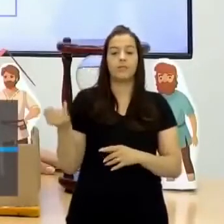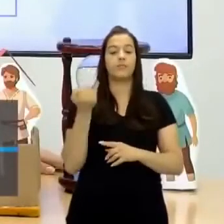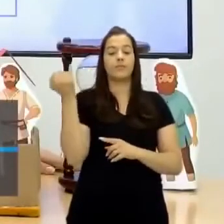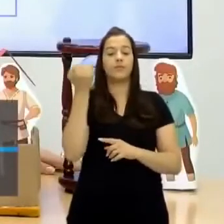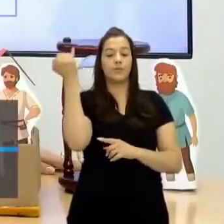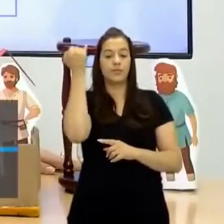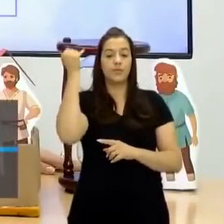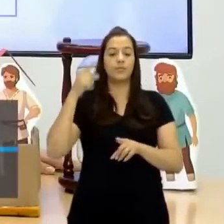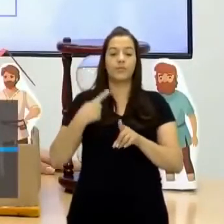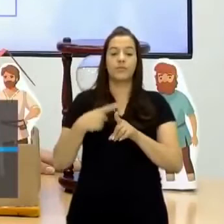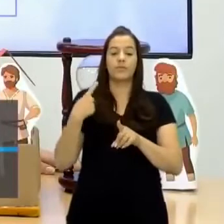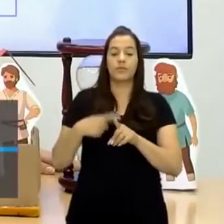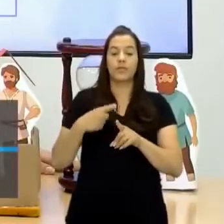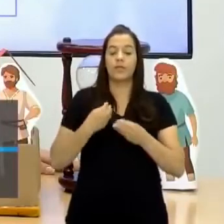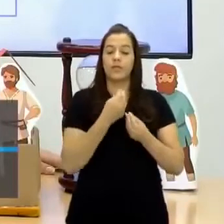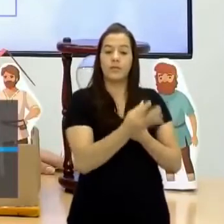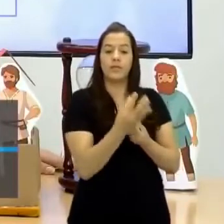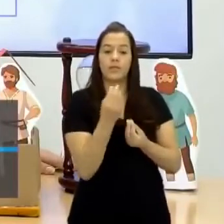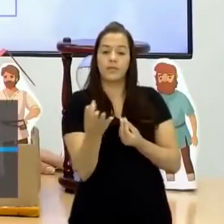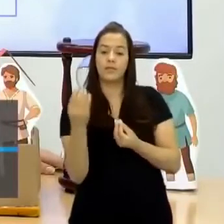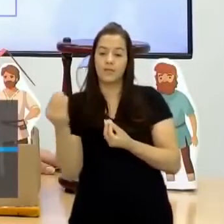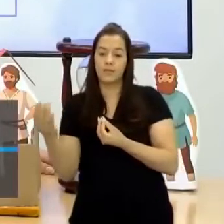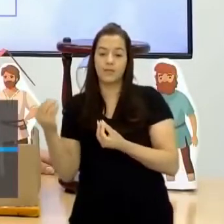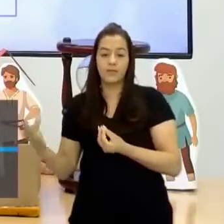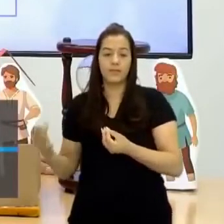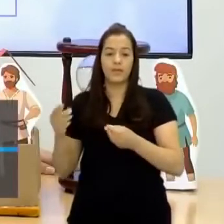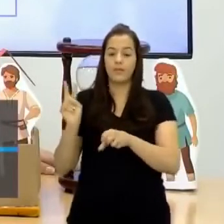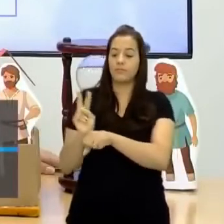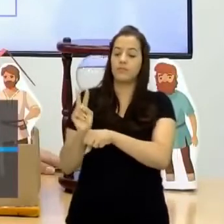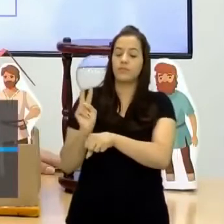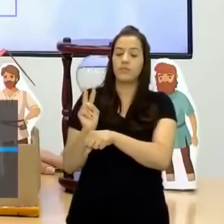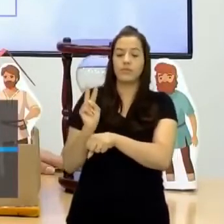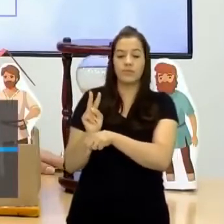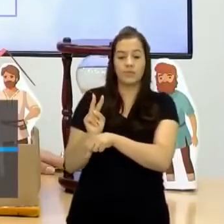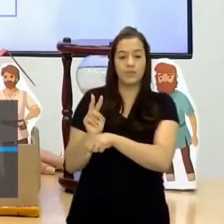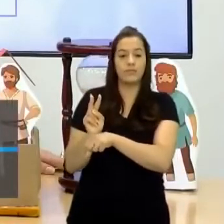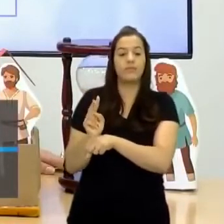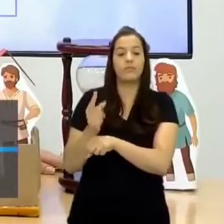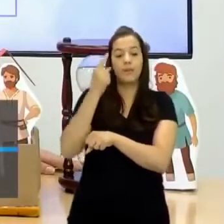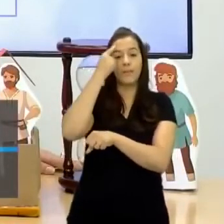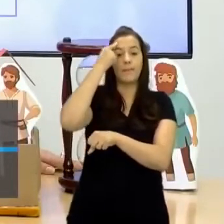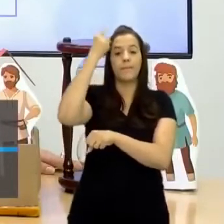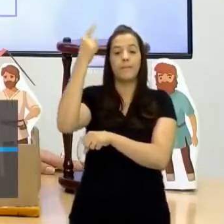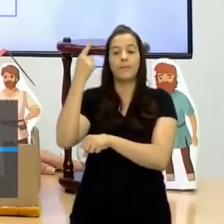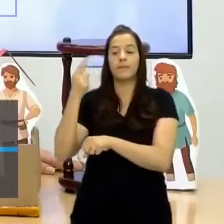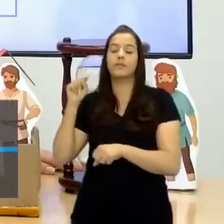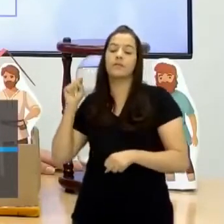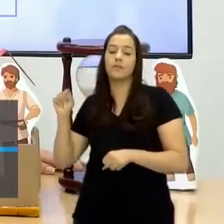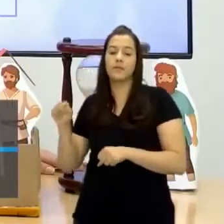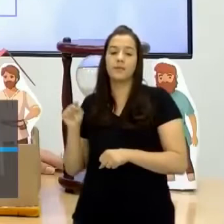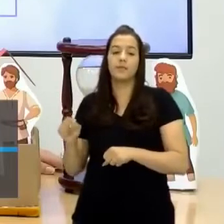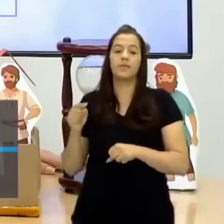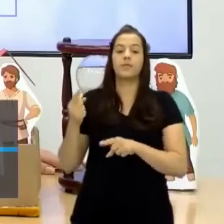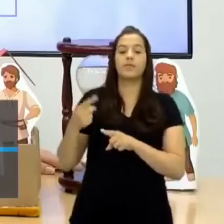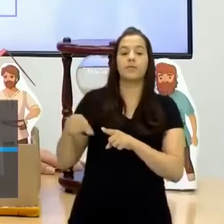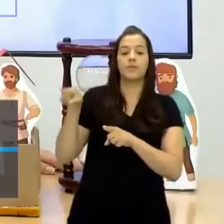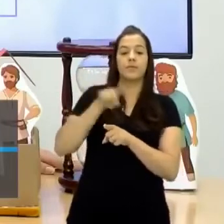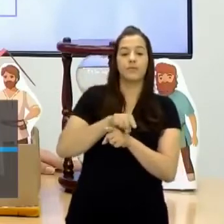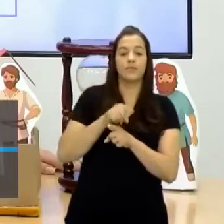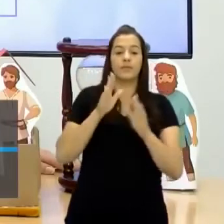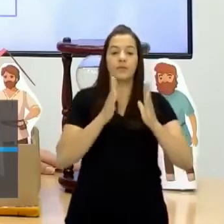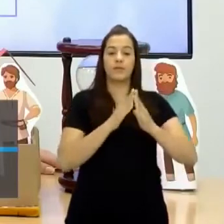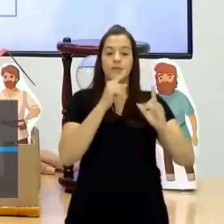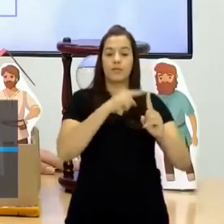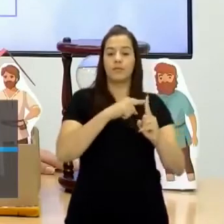porque ele é um nobre que cede terras para outro nobre protegê-lo. Gente, imagina o suzerano dele, que é a igreja